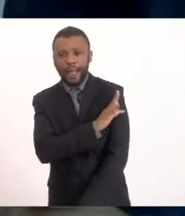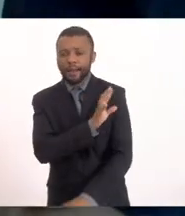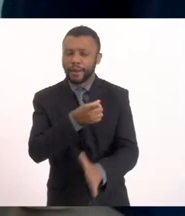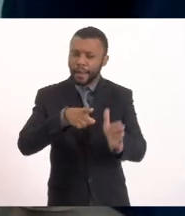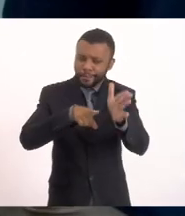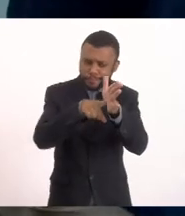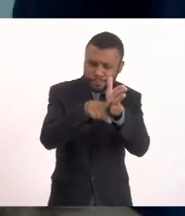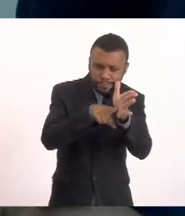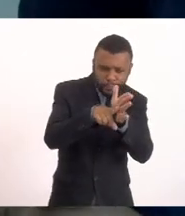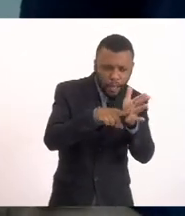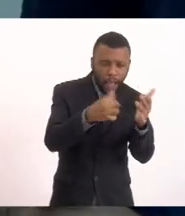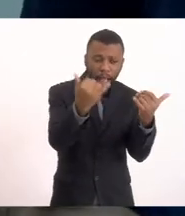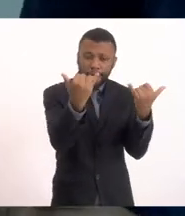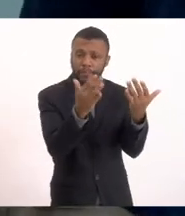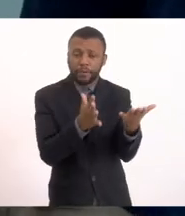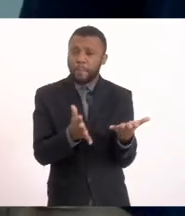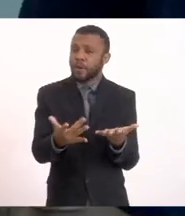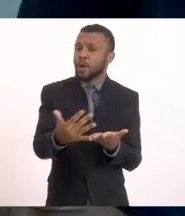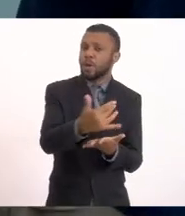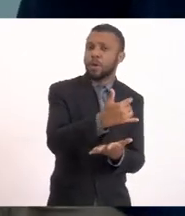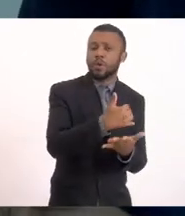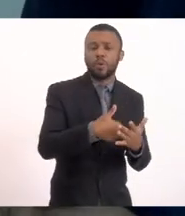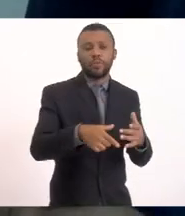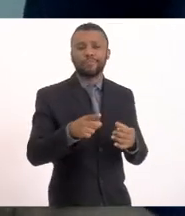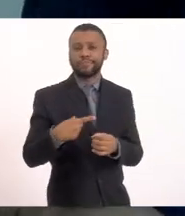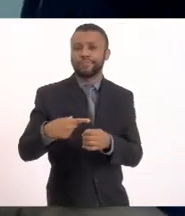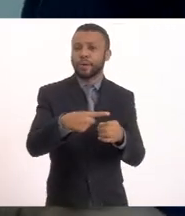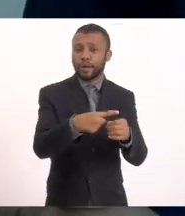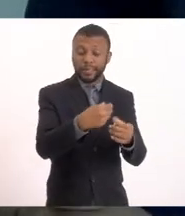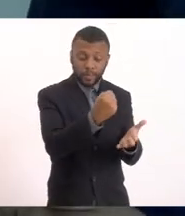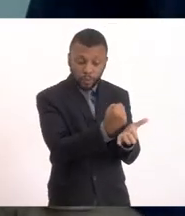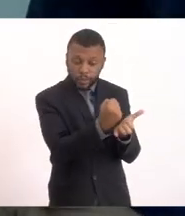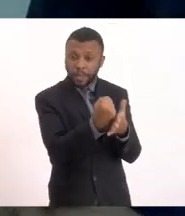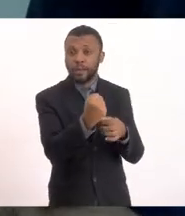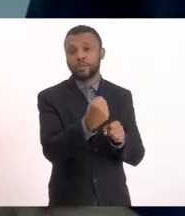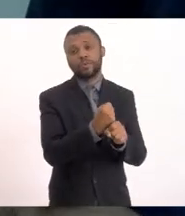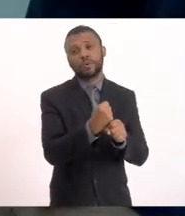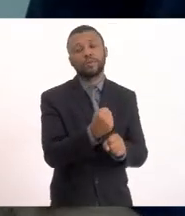local E esse contrato de 2013 Pode passar